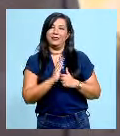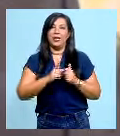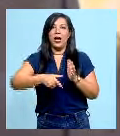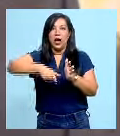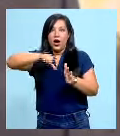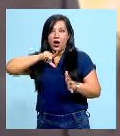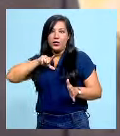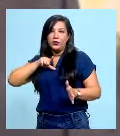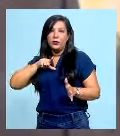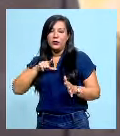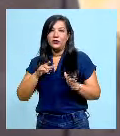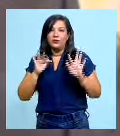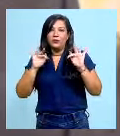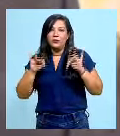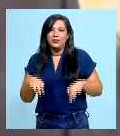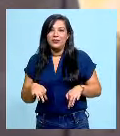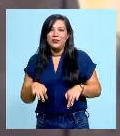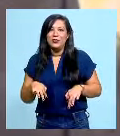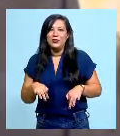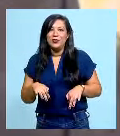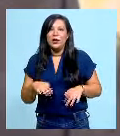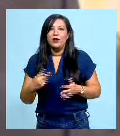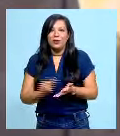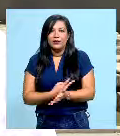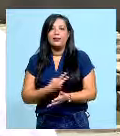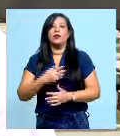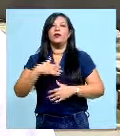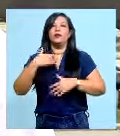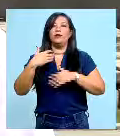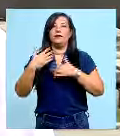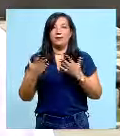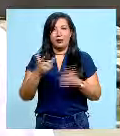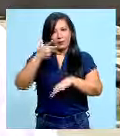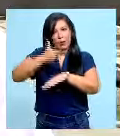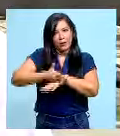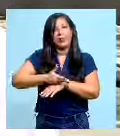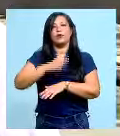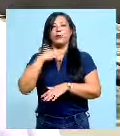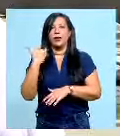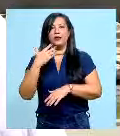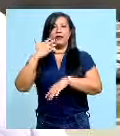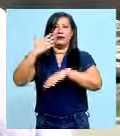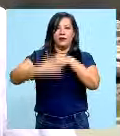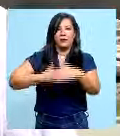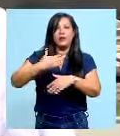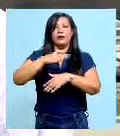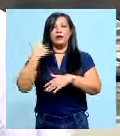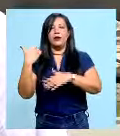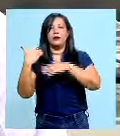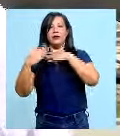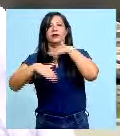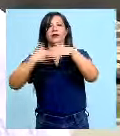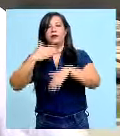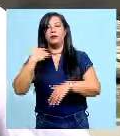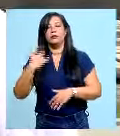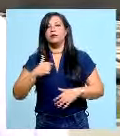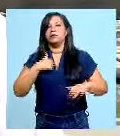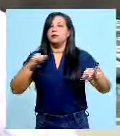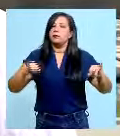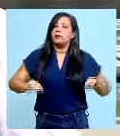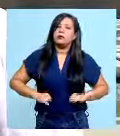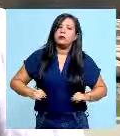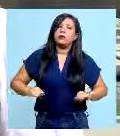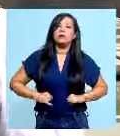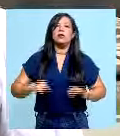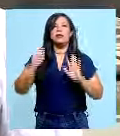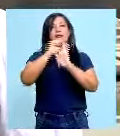antes do fim desta edição, perderemos mais um. Me deixa muito sofrido que em